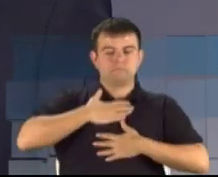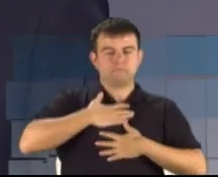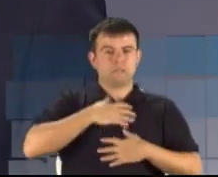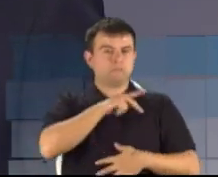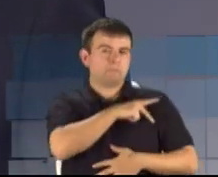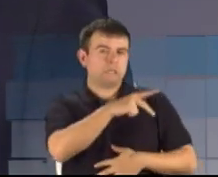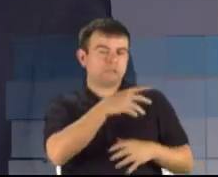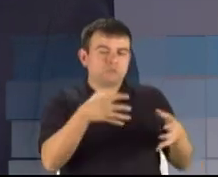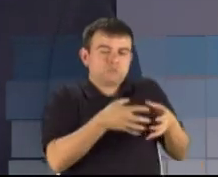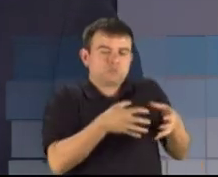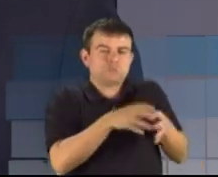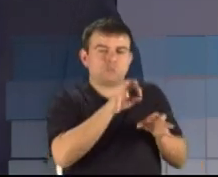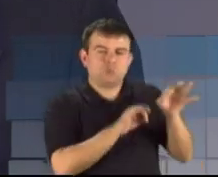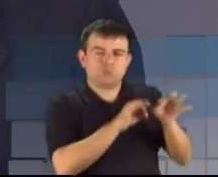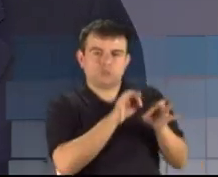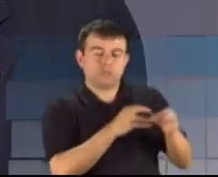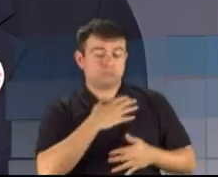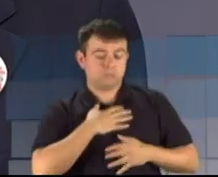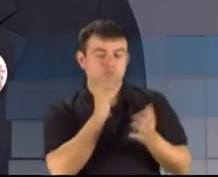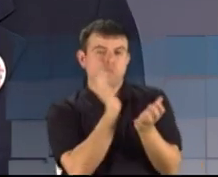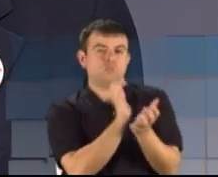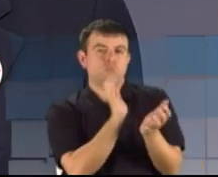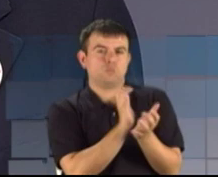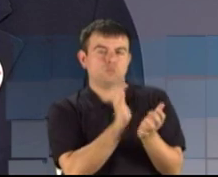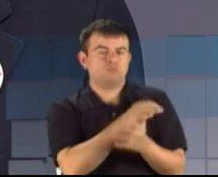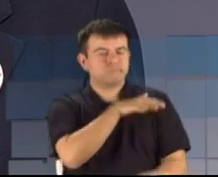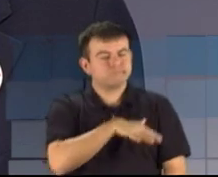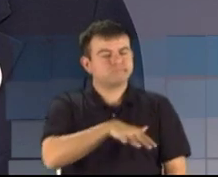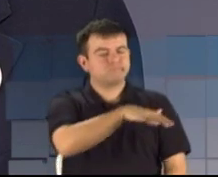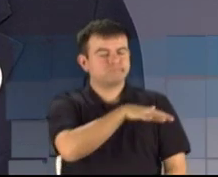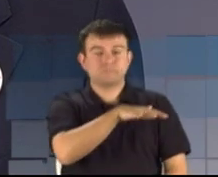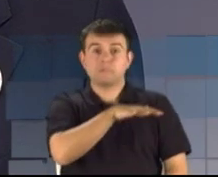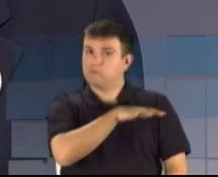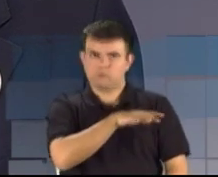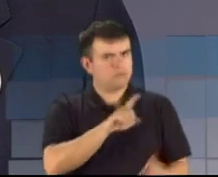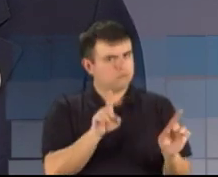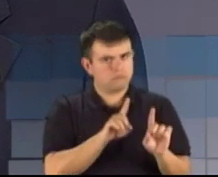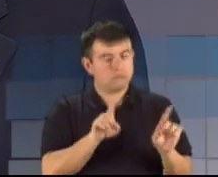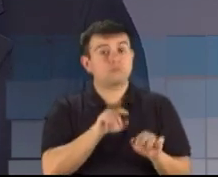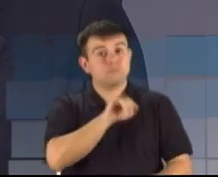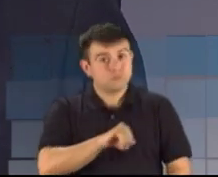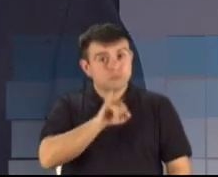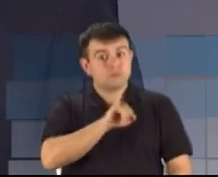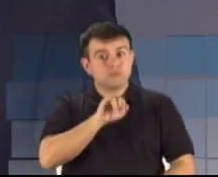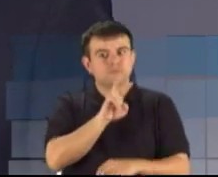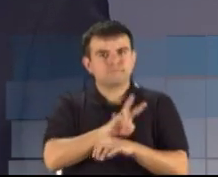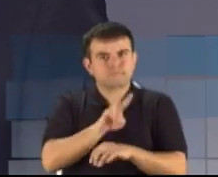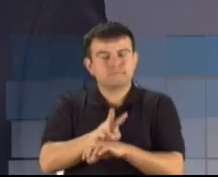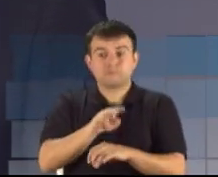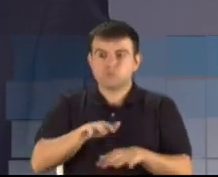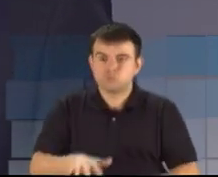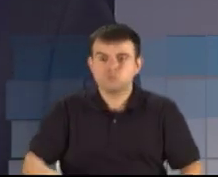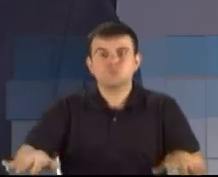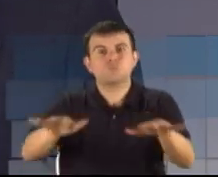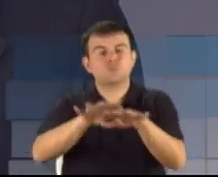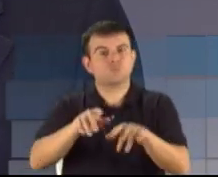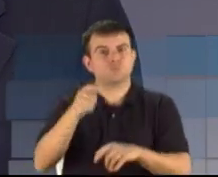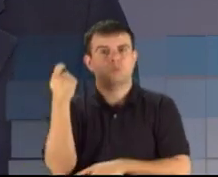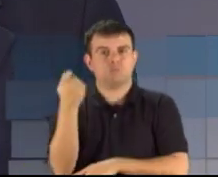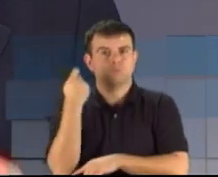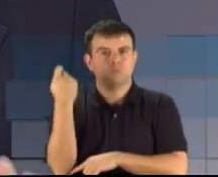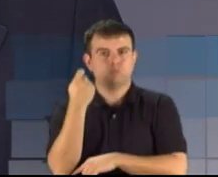político ou no seu grupo, e sim governar para todos os gaúchos. O estado do Rio Grande do Sul,